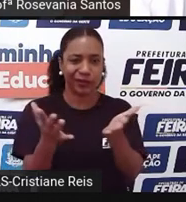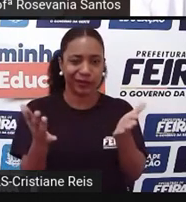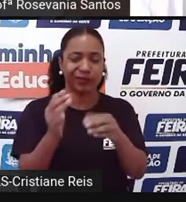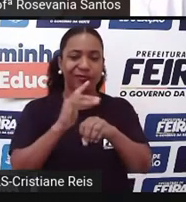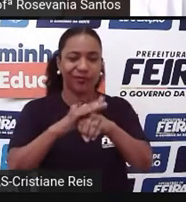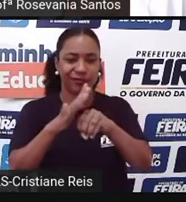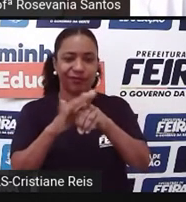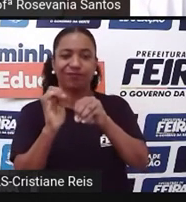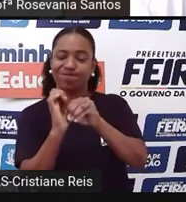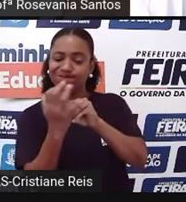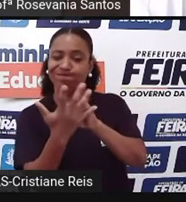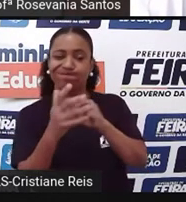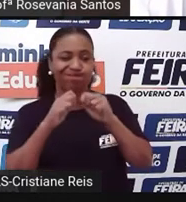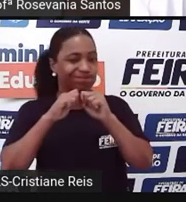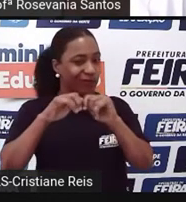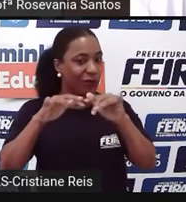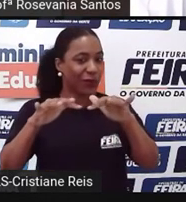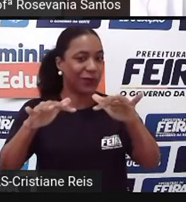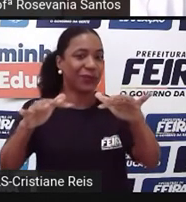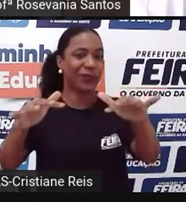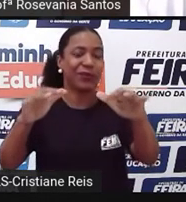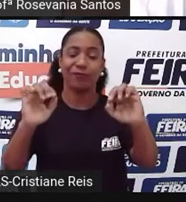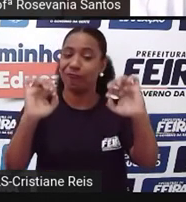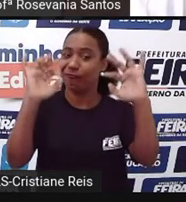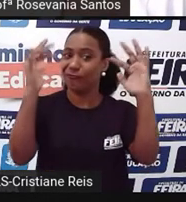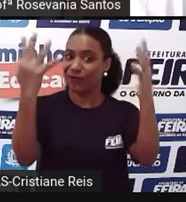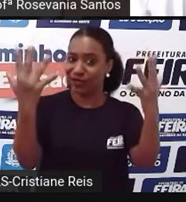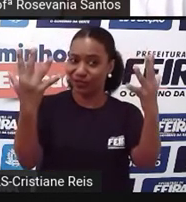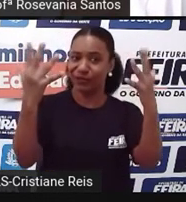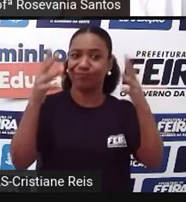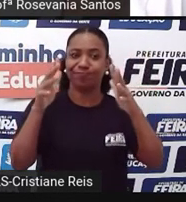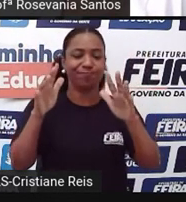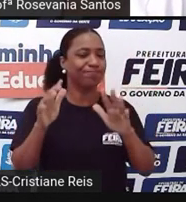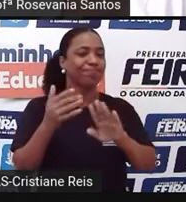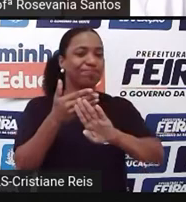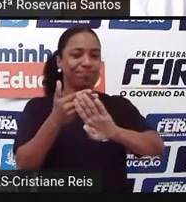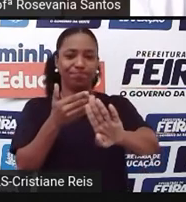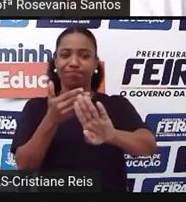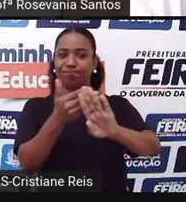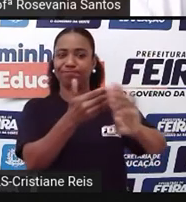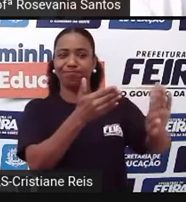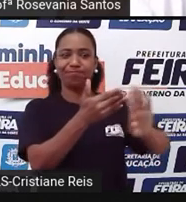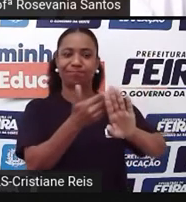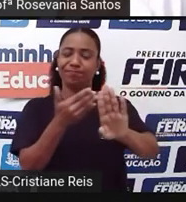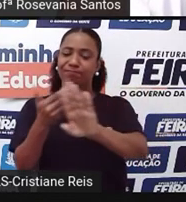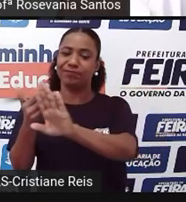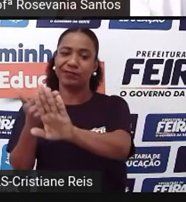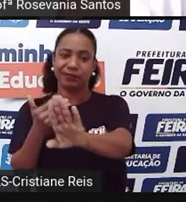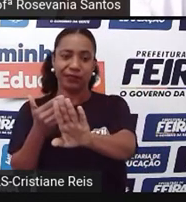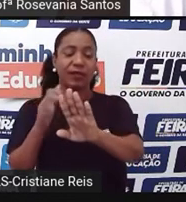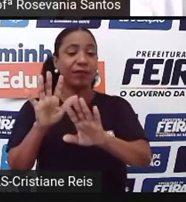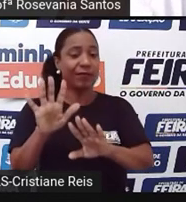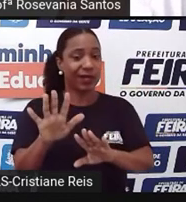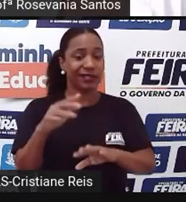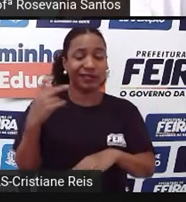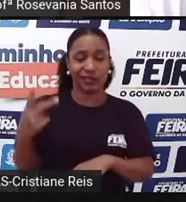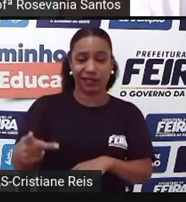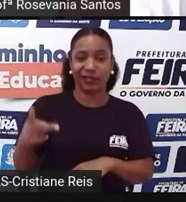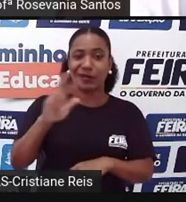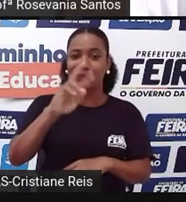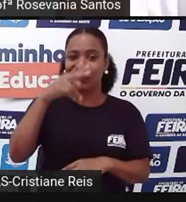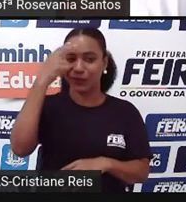da pandemia, mas o nordestino tem suas festas o ano todo, a sua crença tá ali